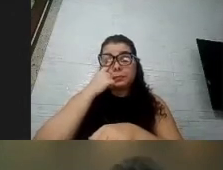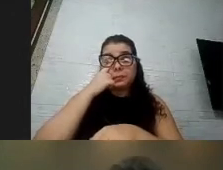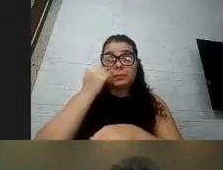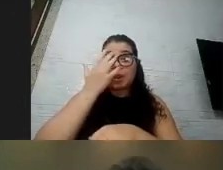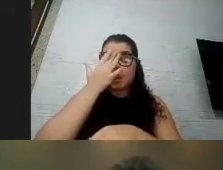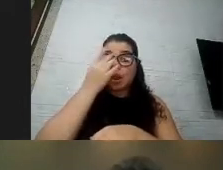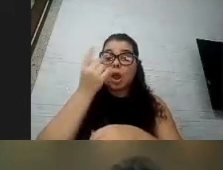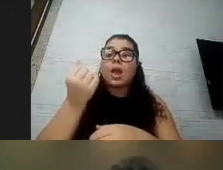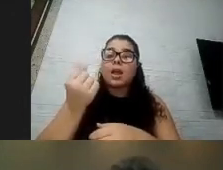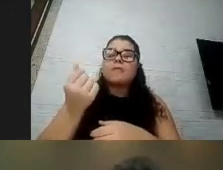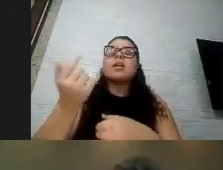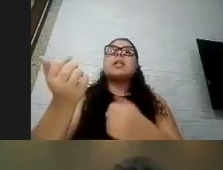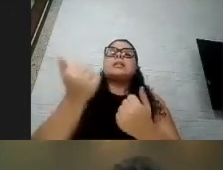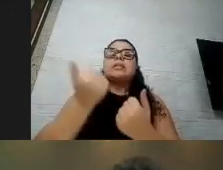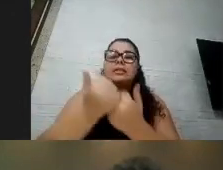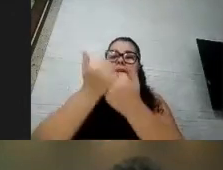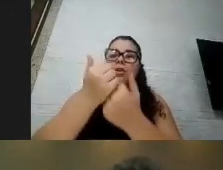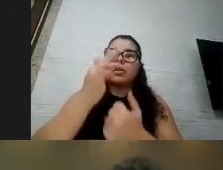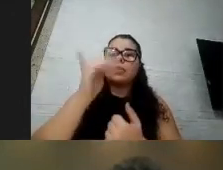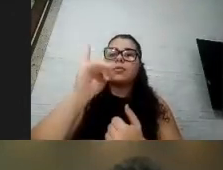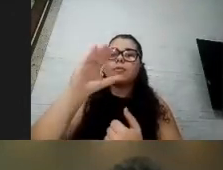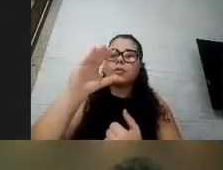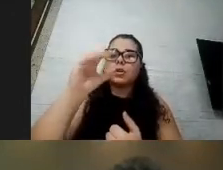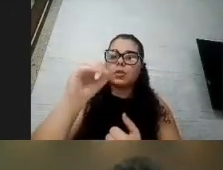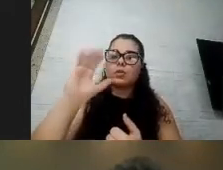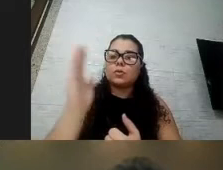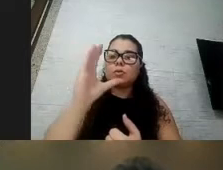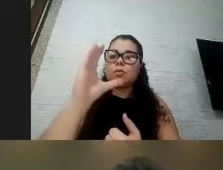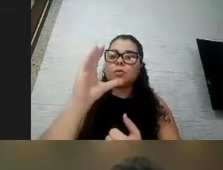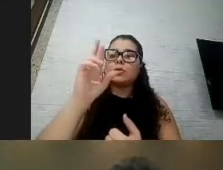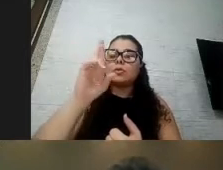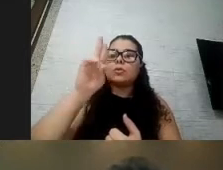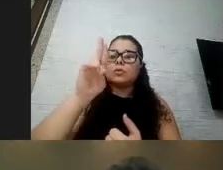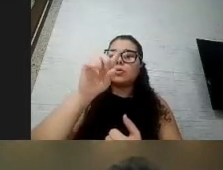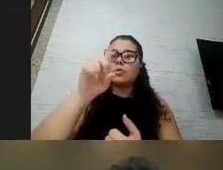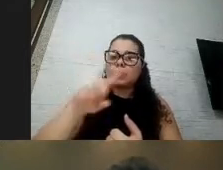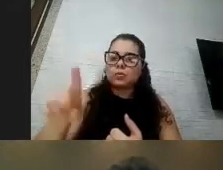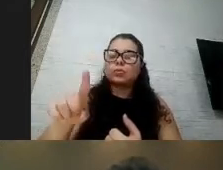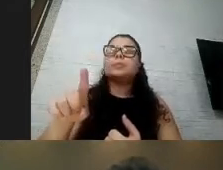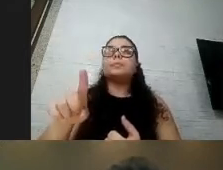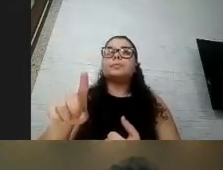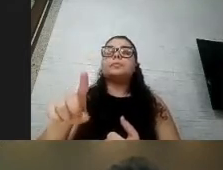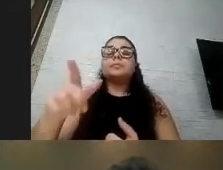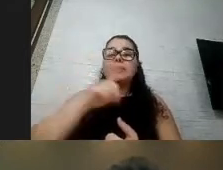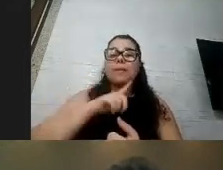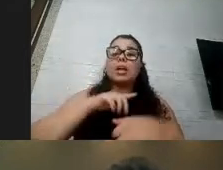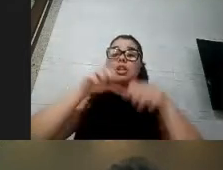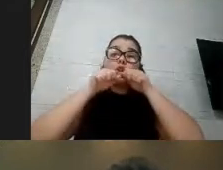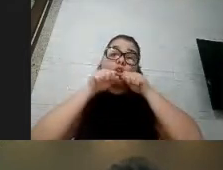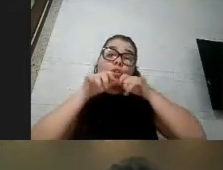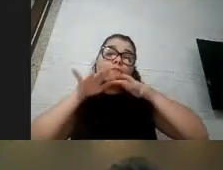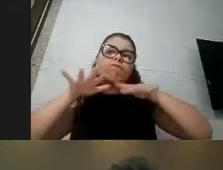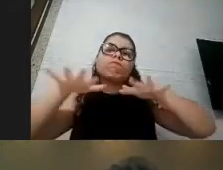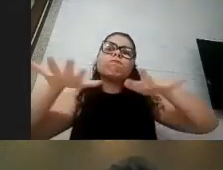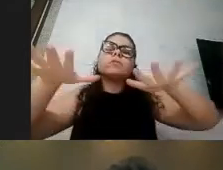é recurso público, enfim, a gente tem como contrapartida a divulgação e a posterior disponibilização,